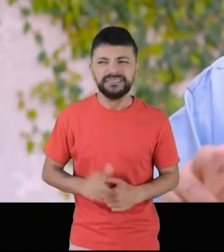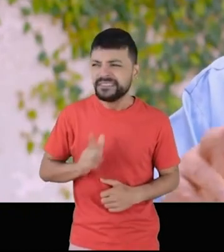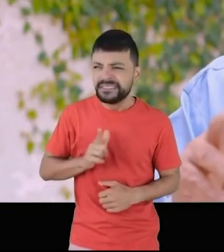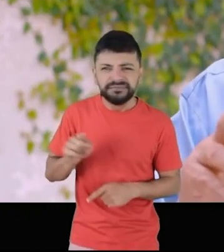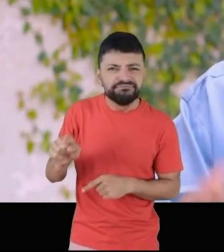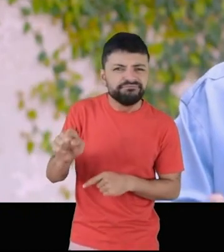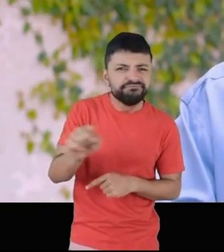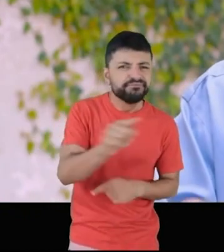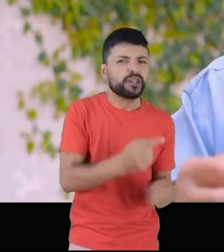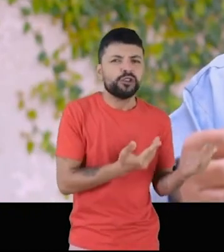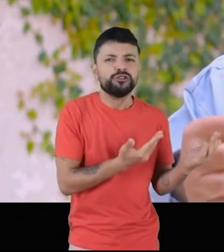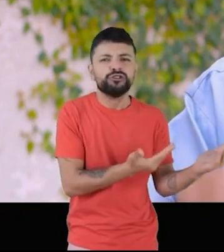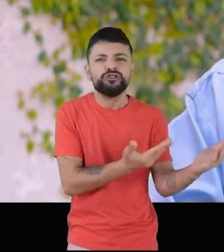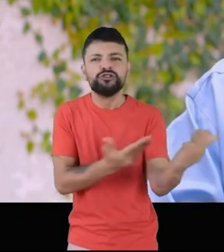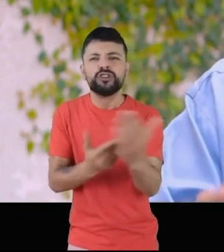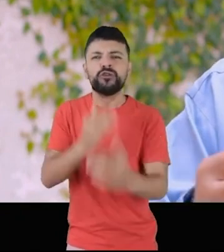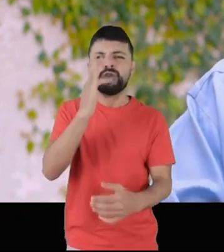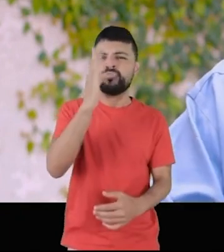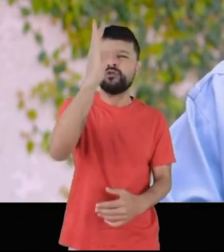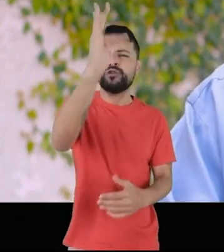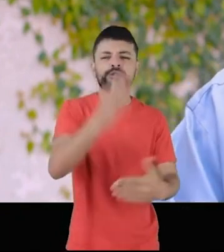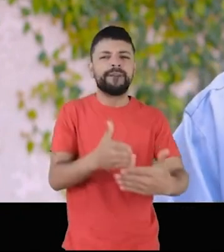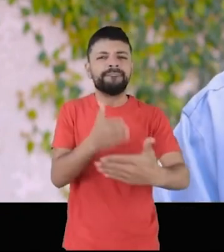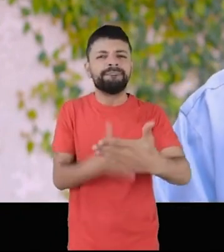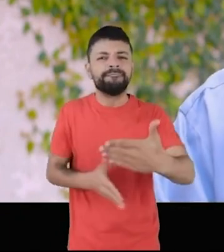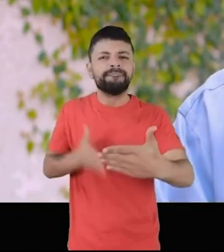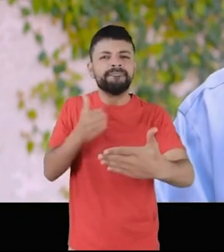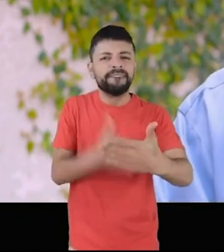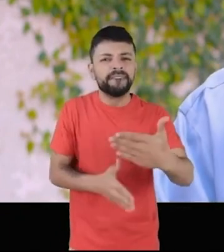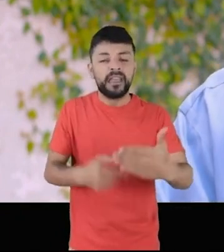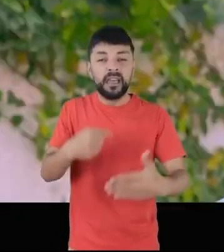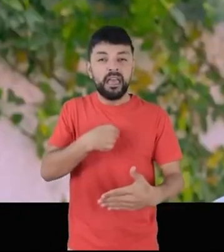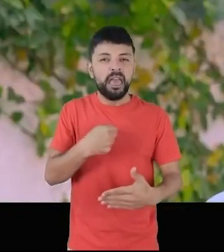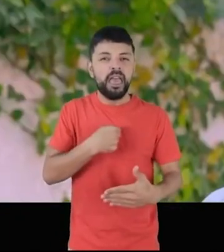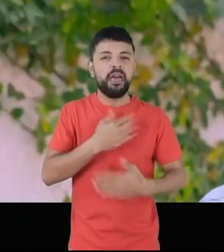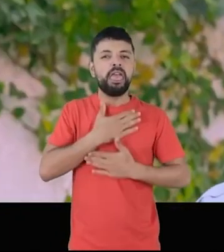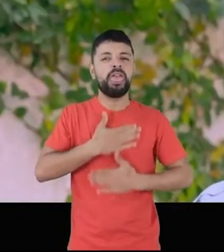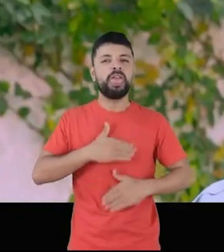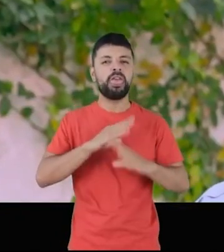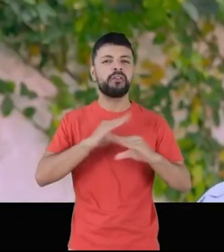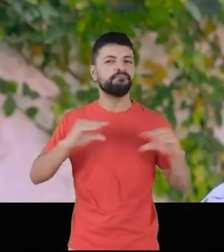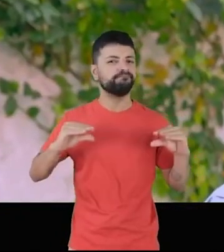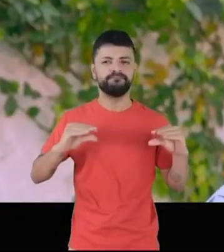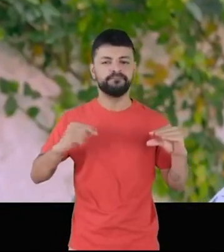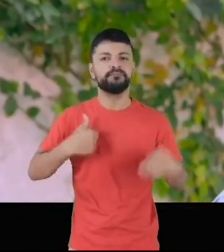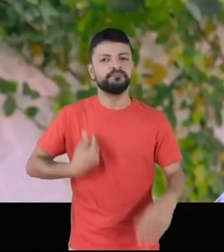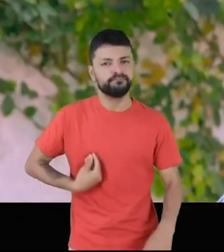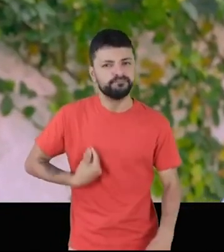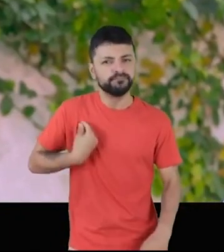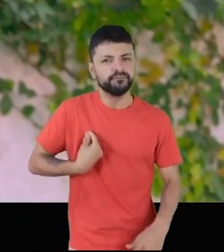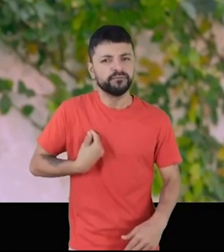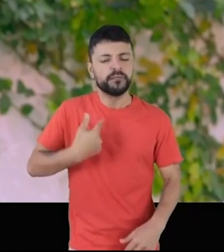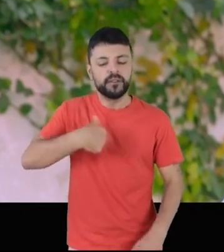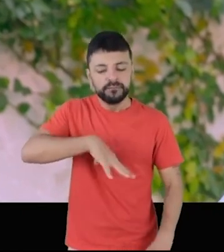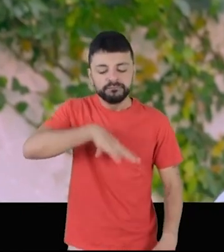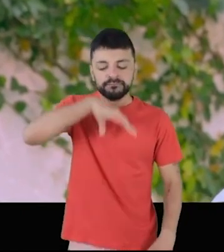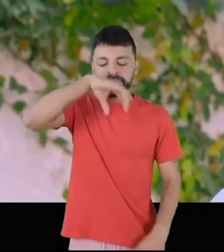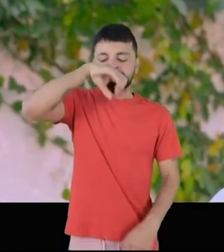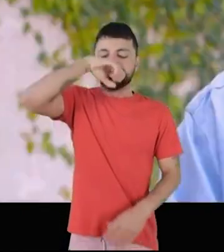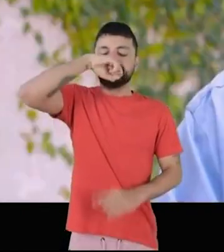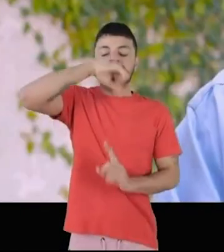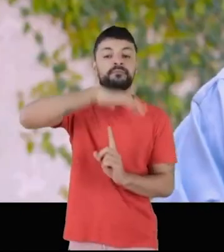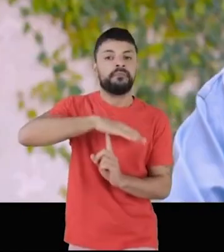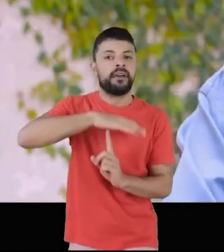Enquanto houver jovens privados do futuro, não descansarei. Vivo e respiro